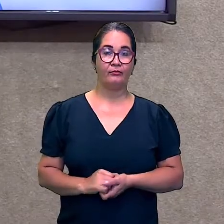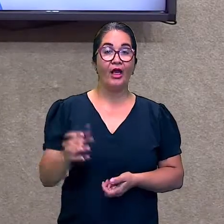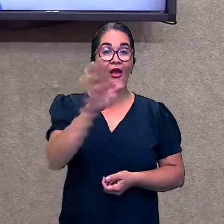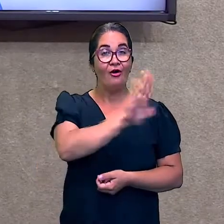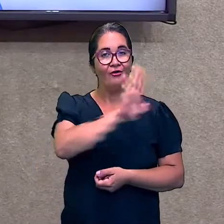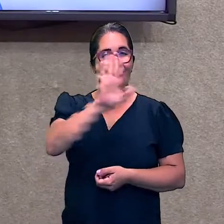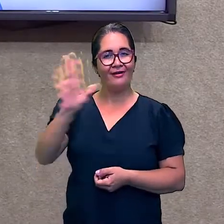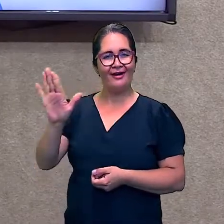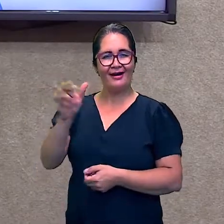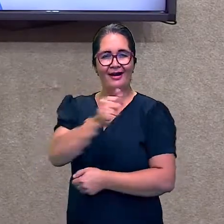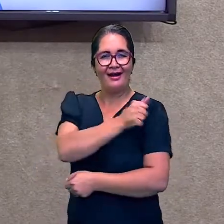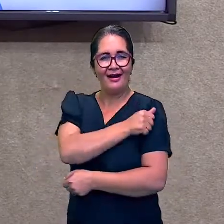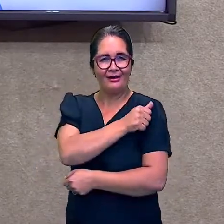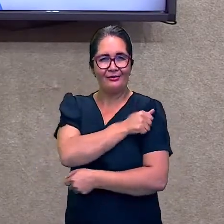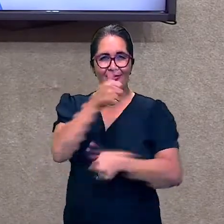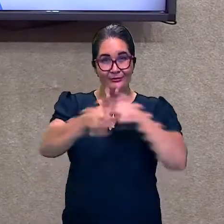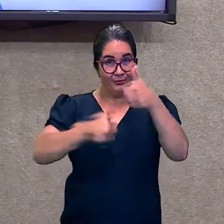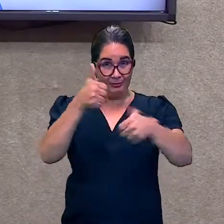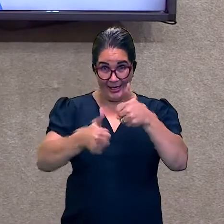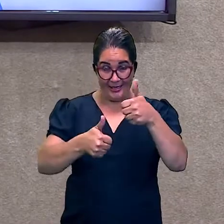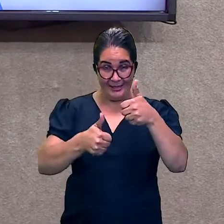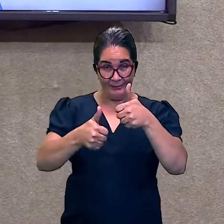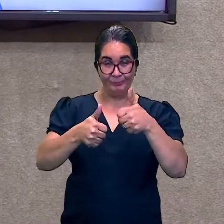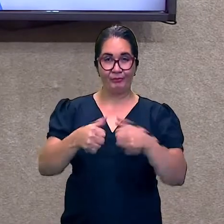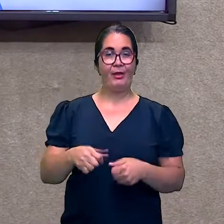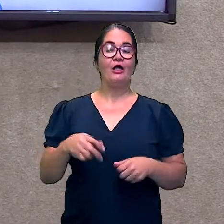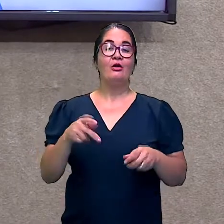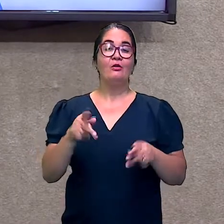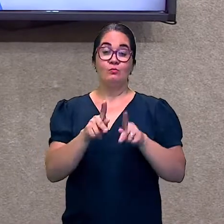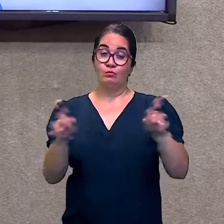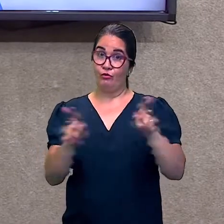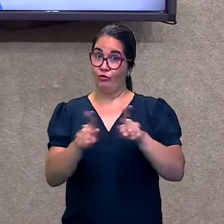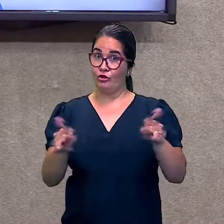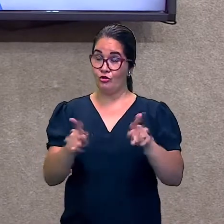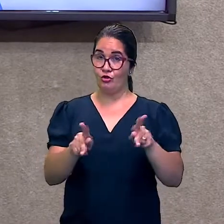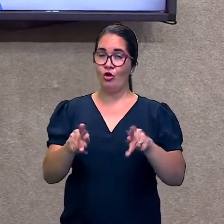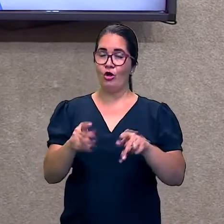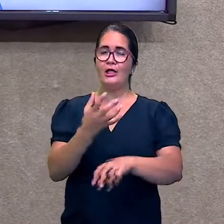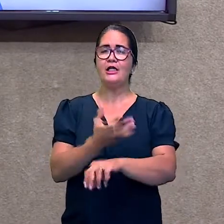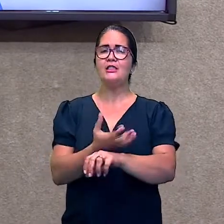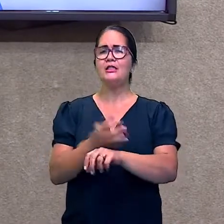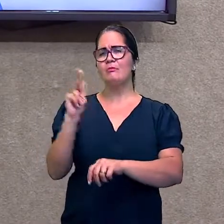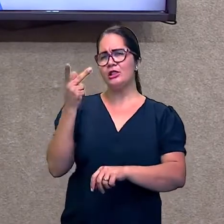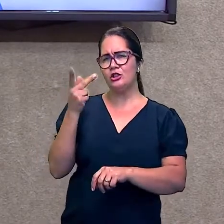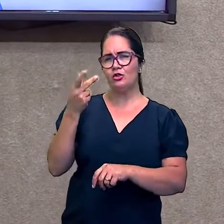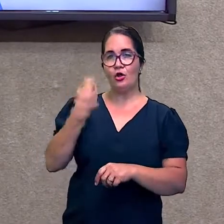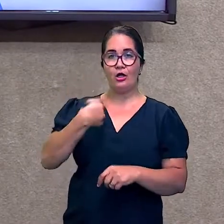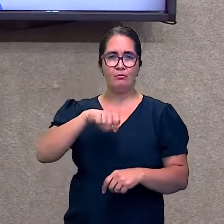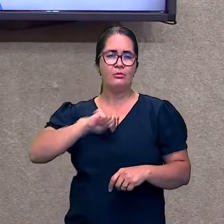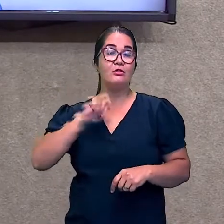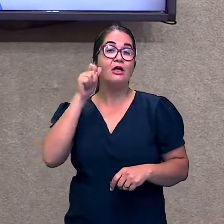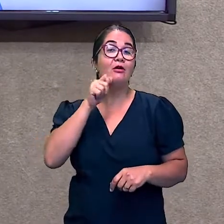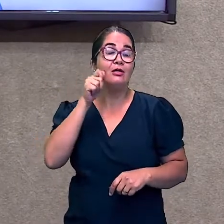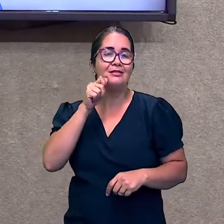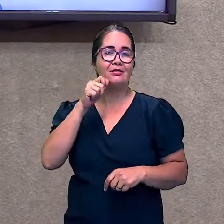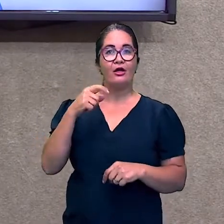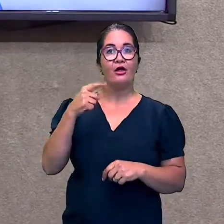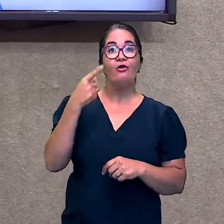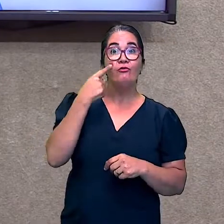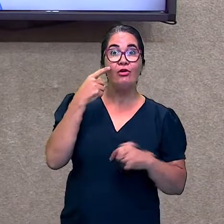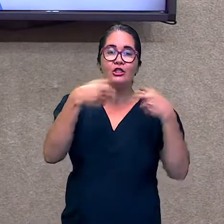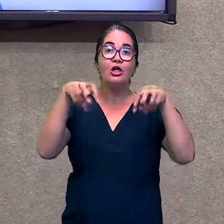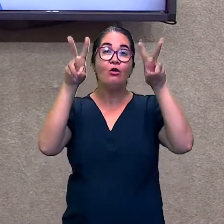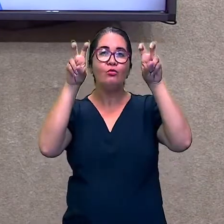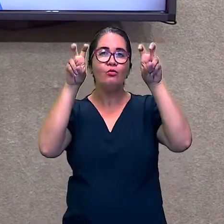Olá estudantes, sou Andresa Magalhães, professora de história. O tema da aula de hoje é o renascimento. A própria